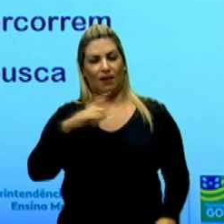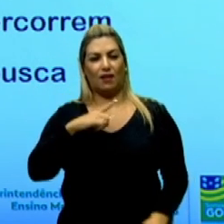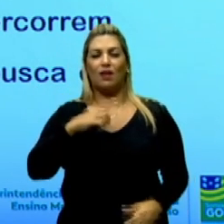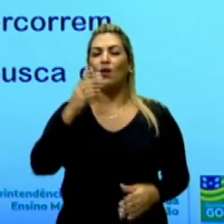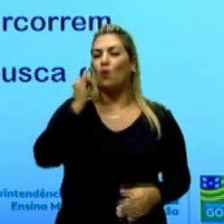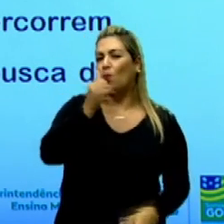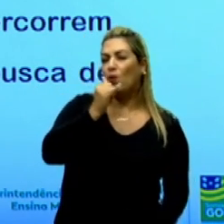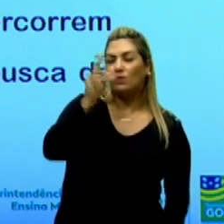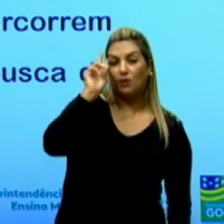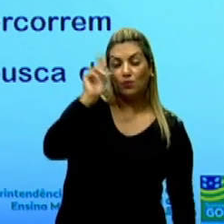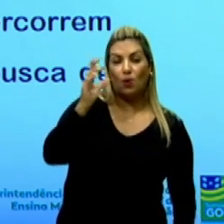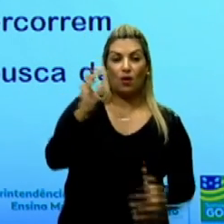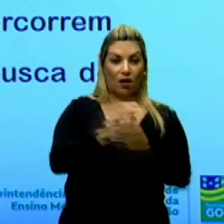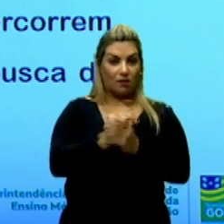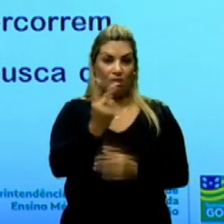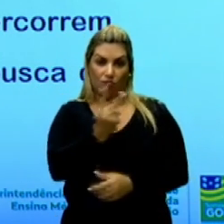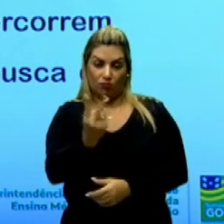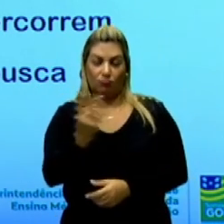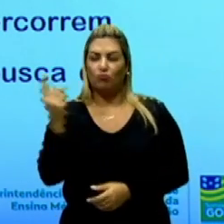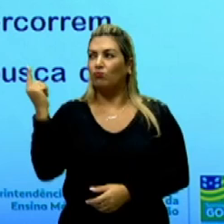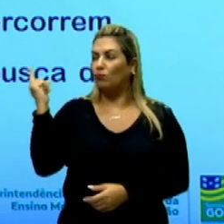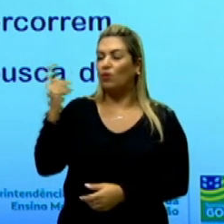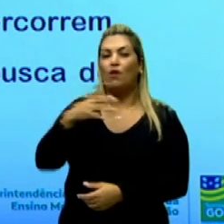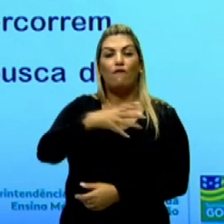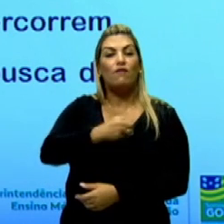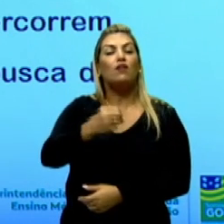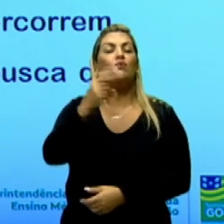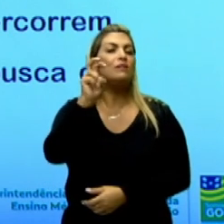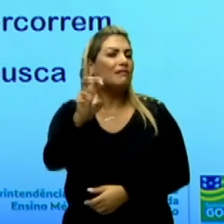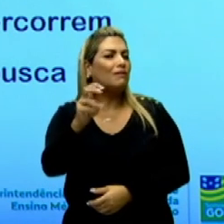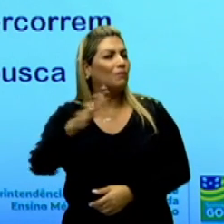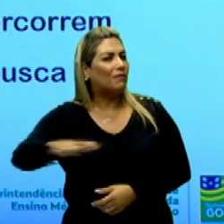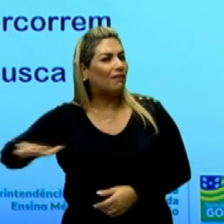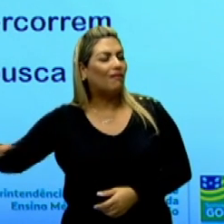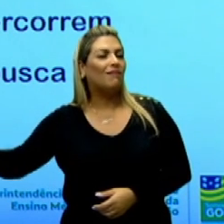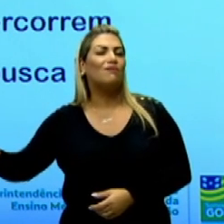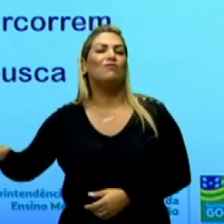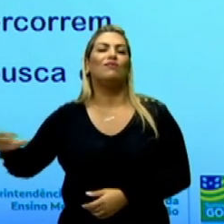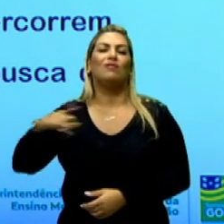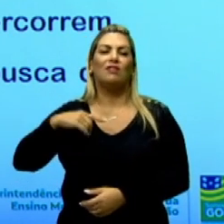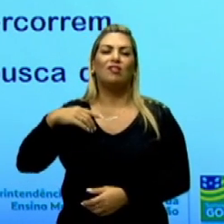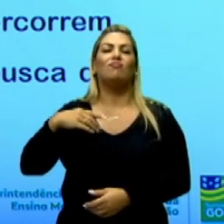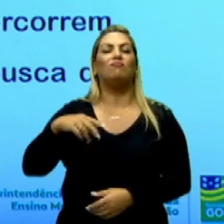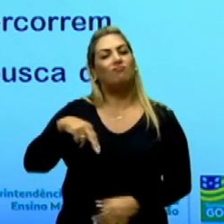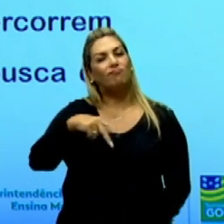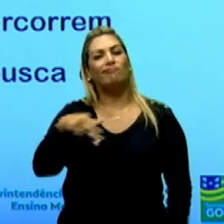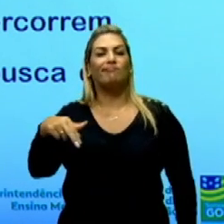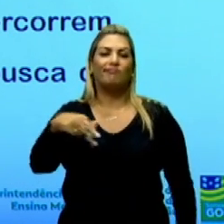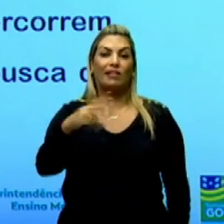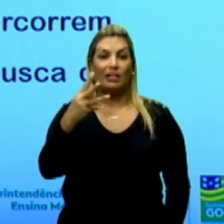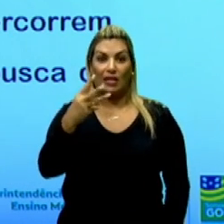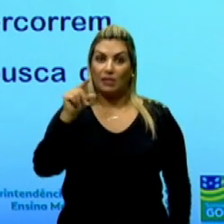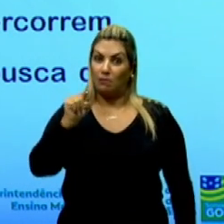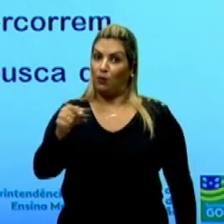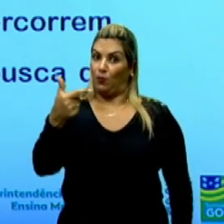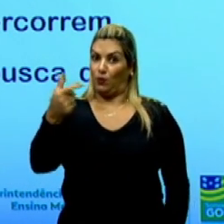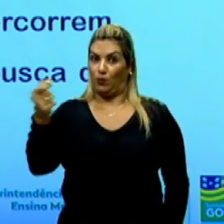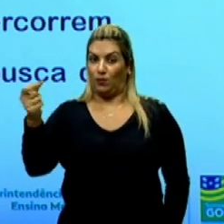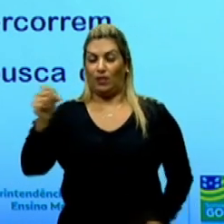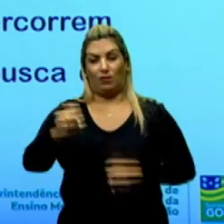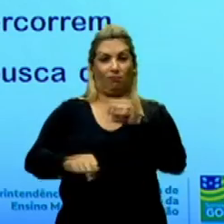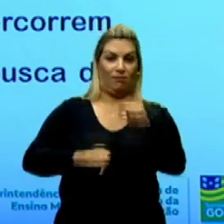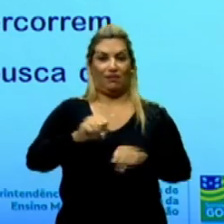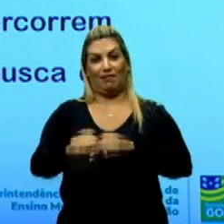de um casal, Romão e a Dona Rose, e seus cinco filhos pequenos, que percorrem 3.200 quilômetros de